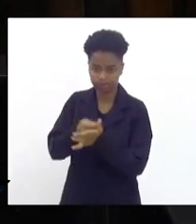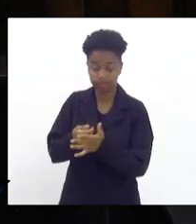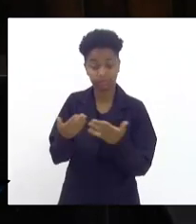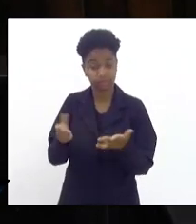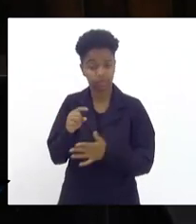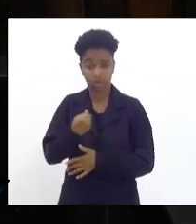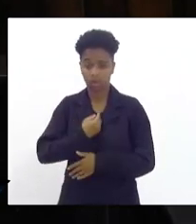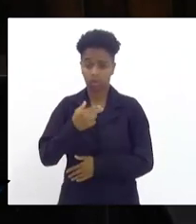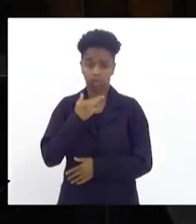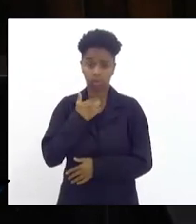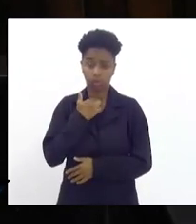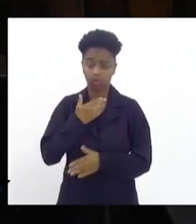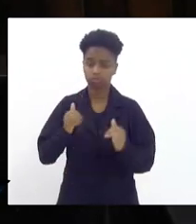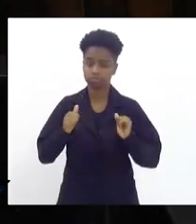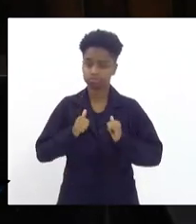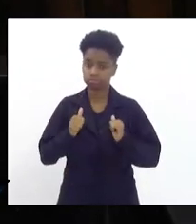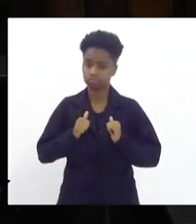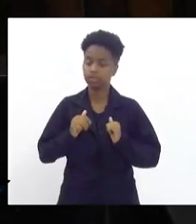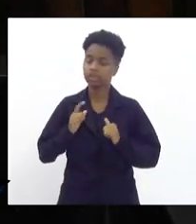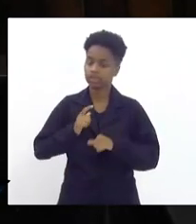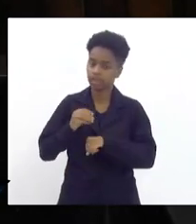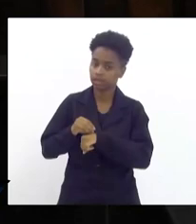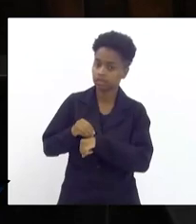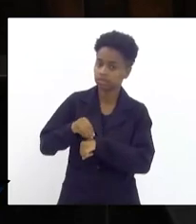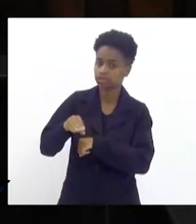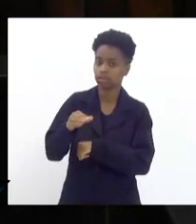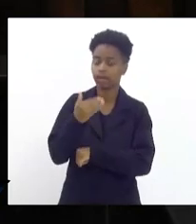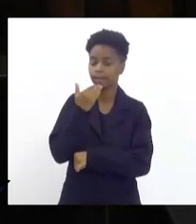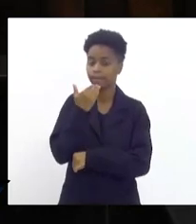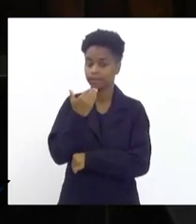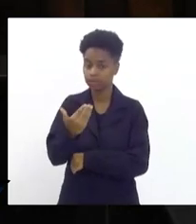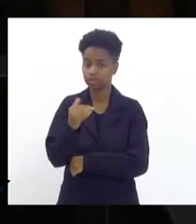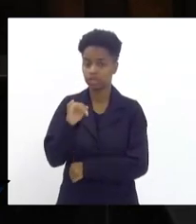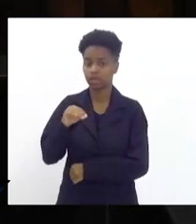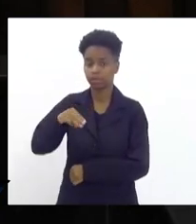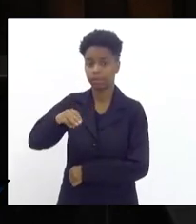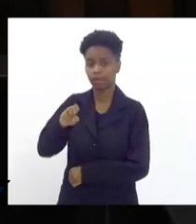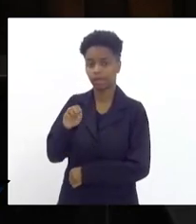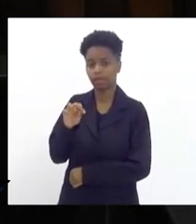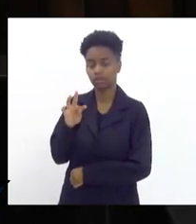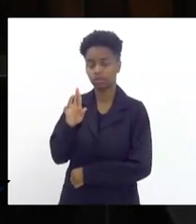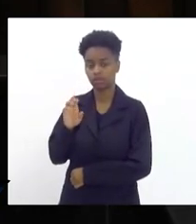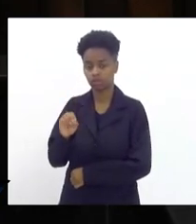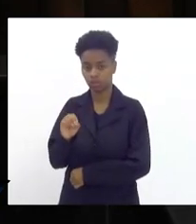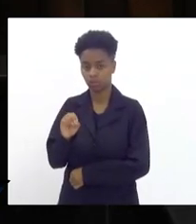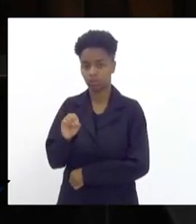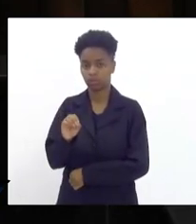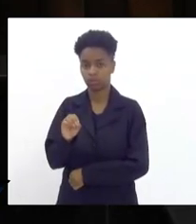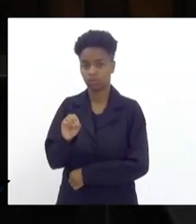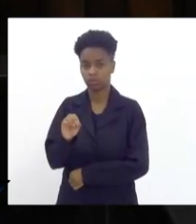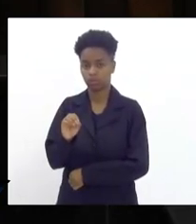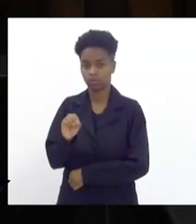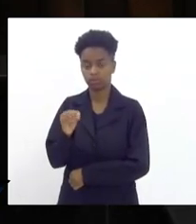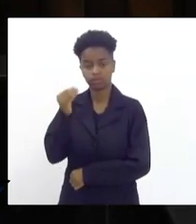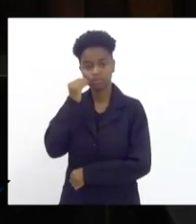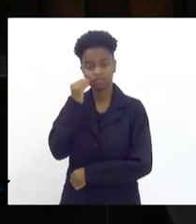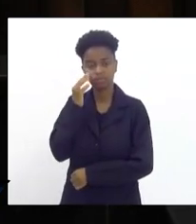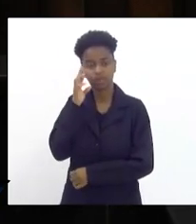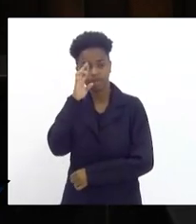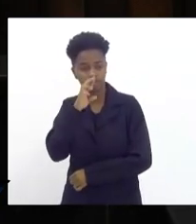inerte fizemos uma indicação pedindo ao Inmetro para que possa fiscalizar